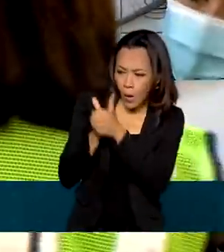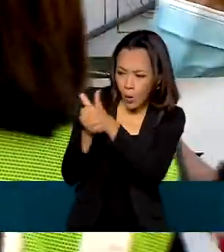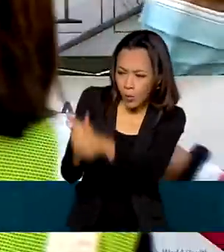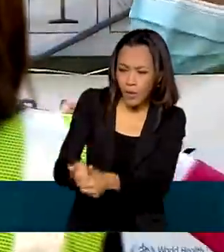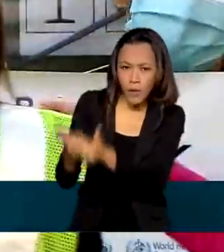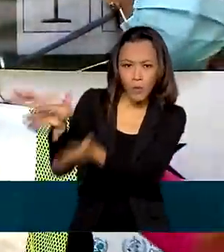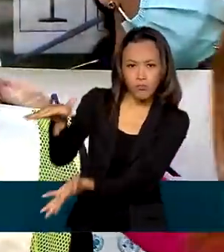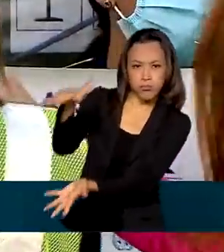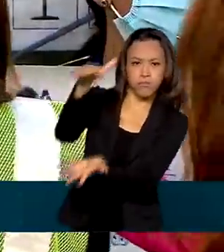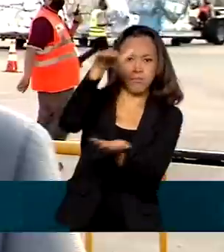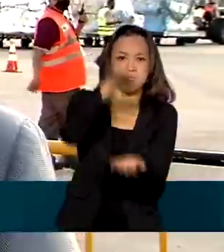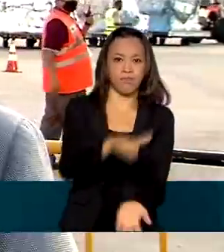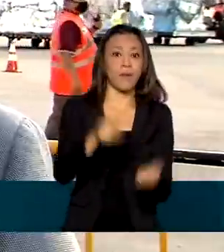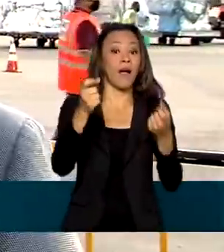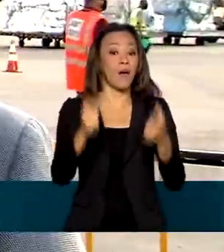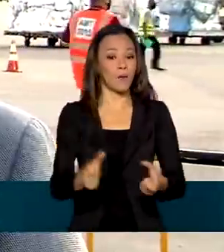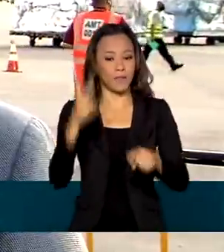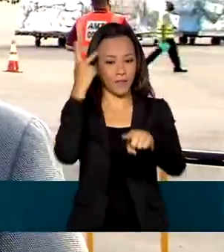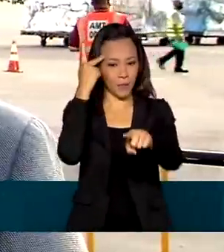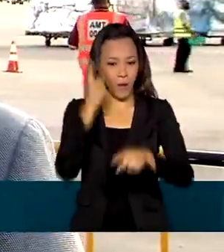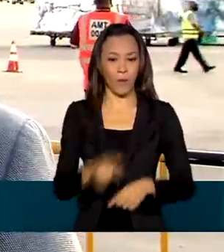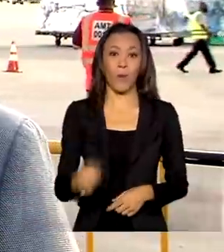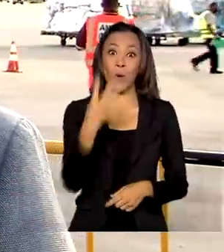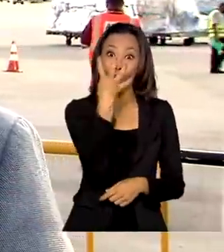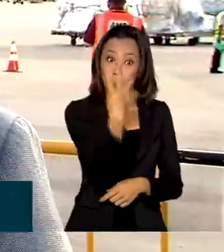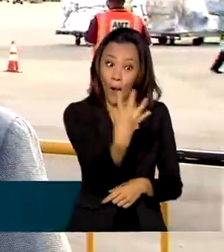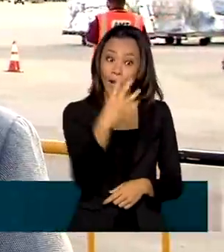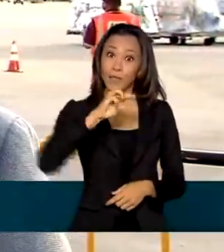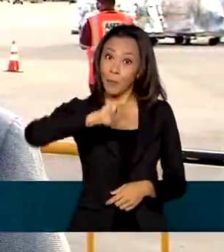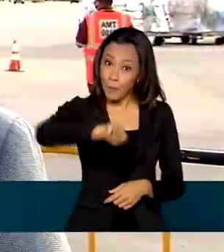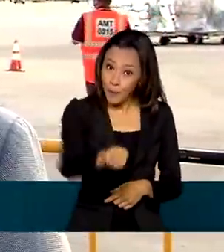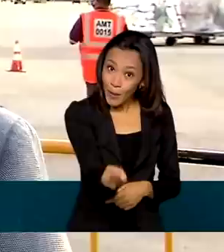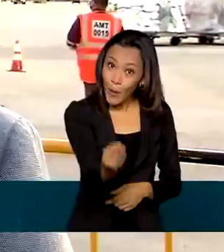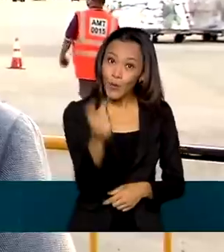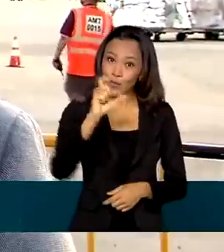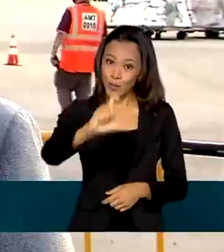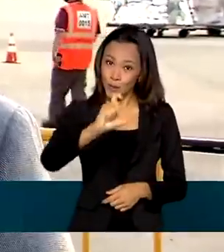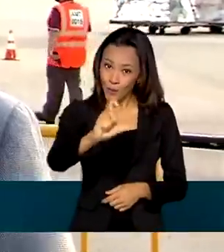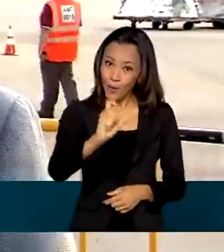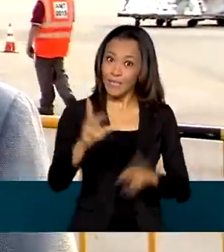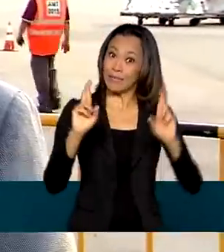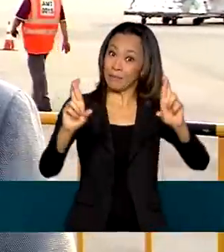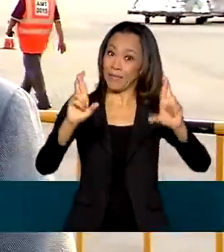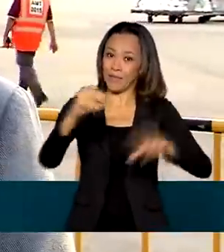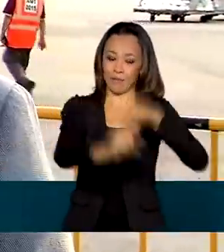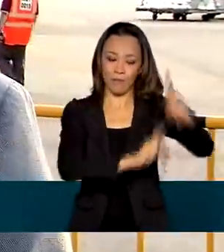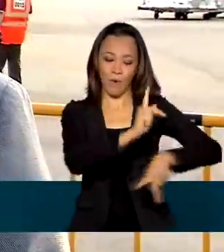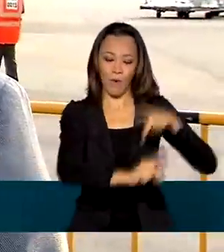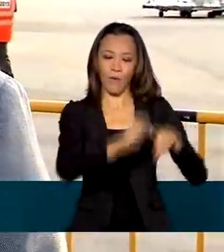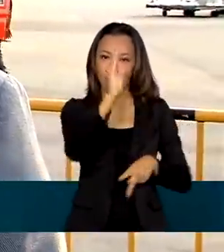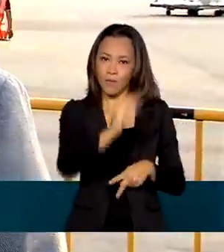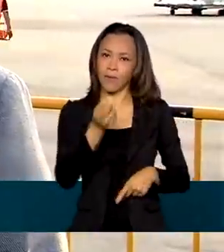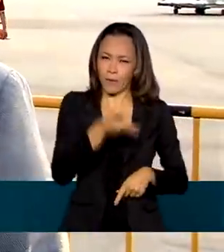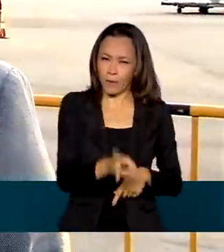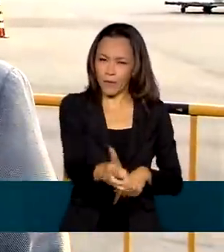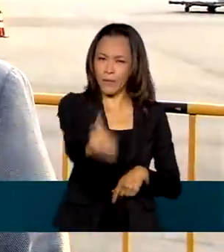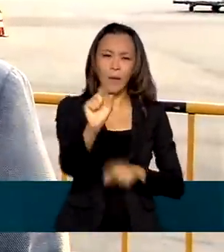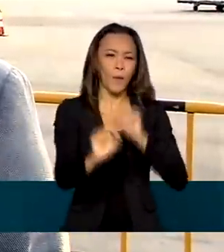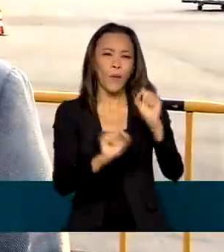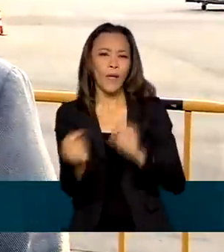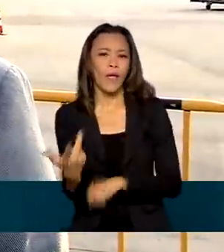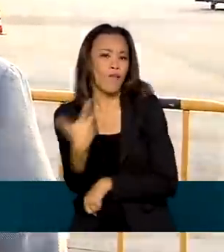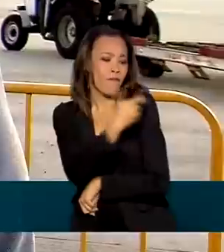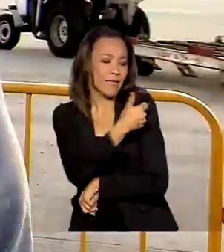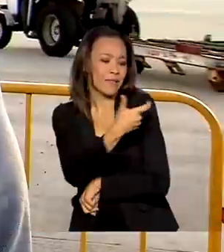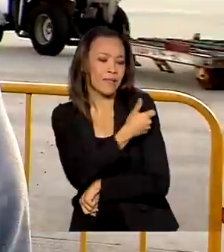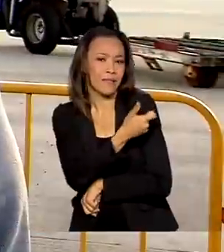imunizantes em São Paulo. 4 milhões de doses de esperança para o povo brasileiro, para fazer avançar o nosso programa de